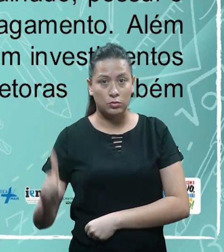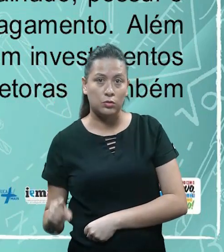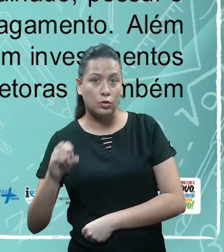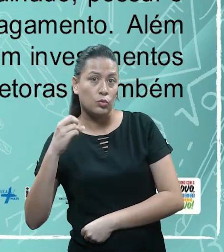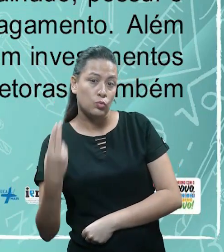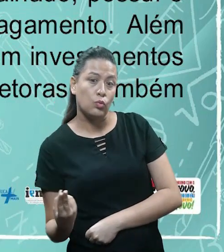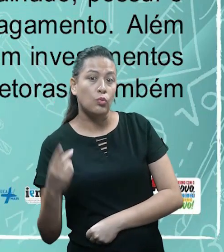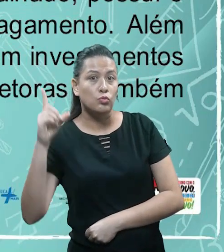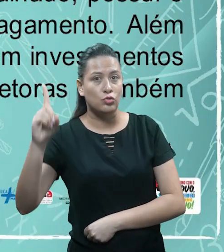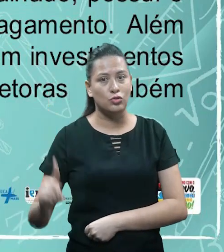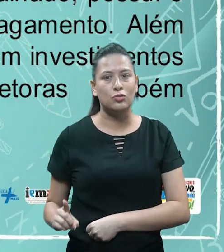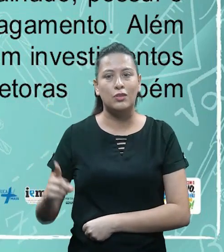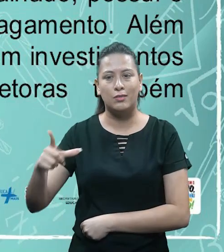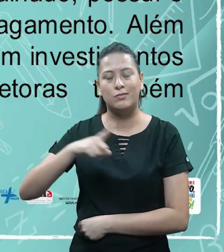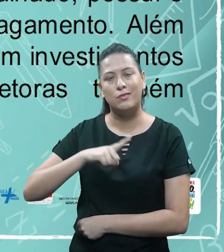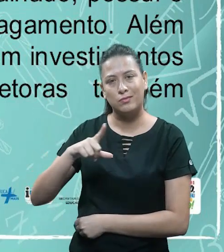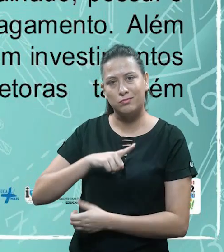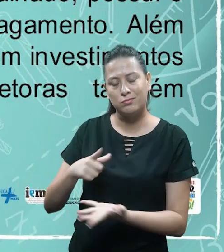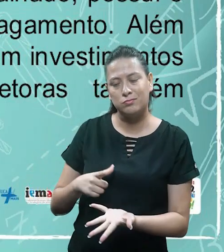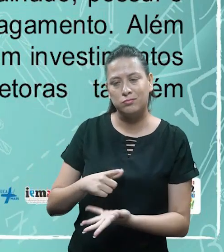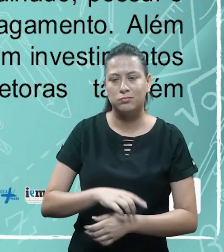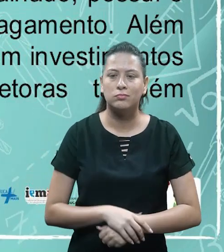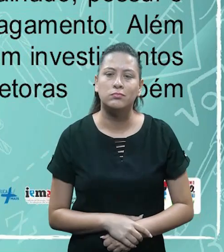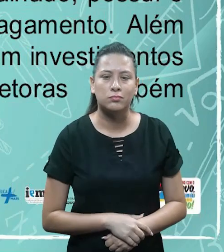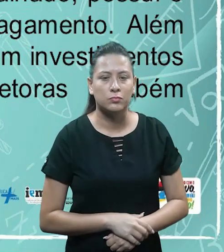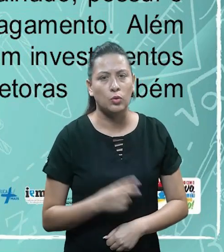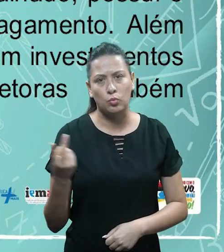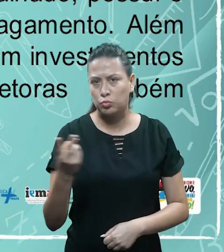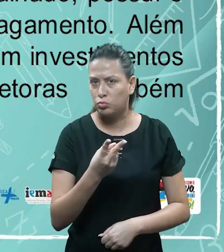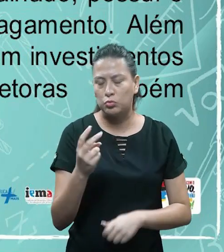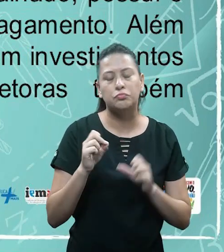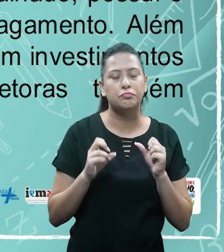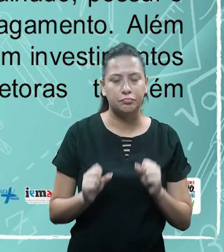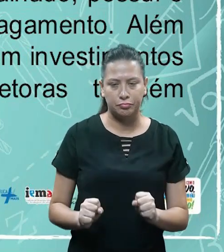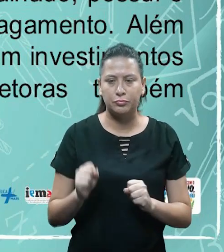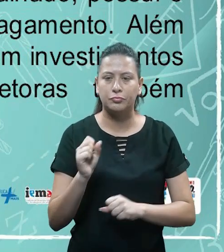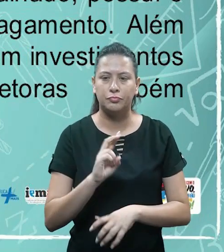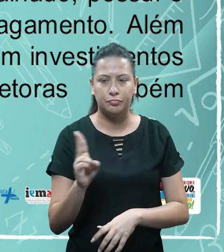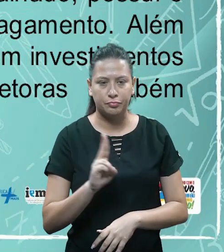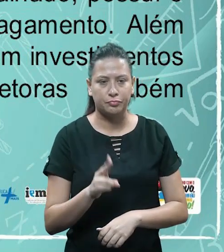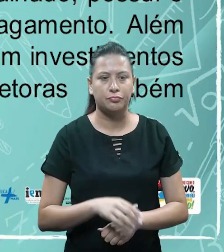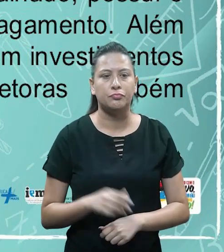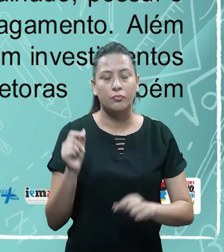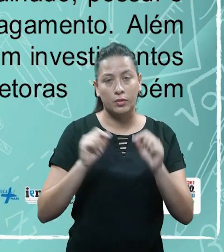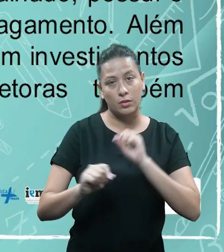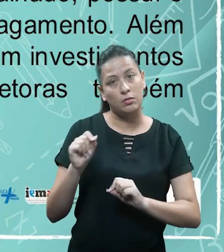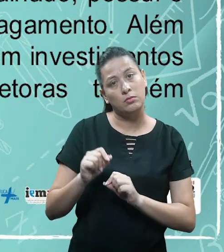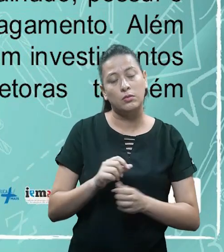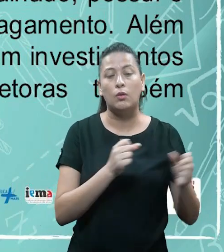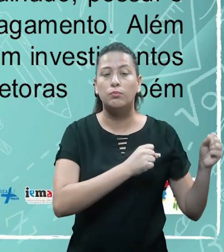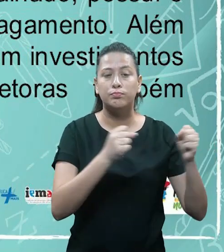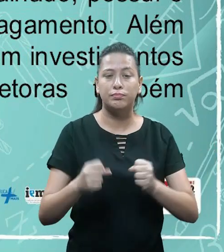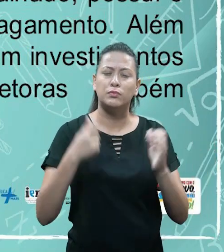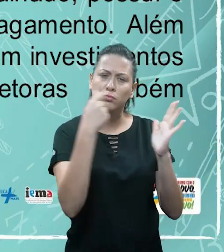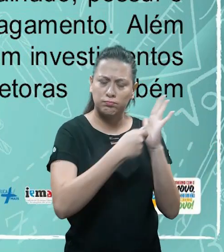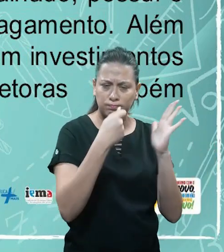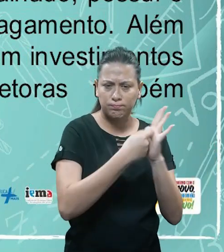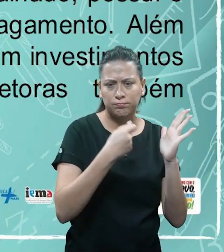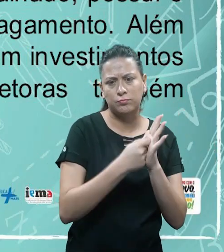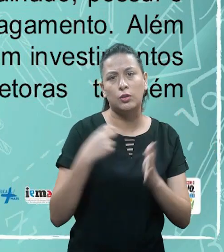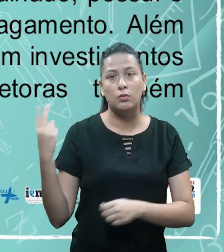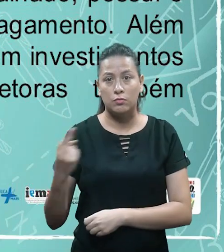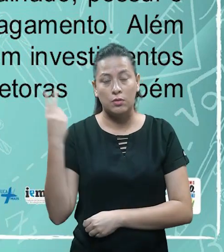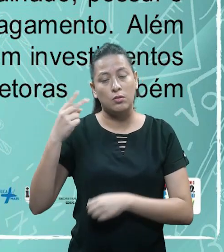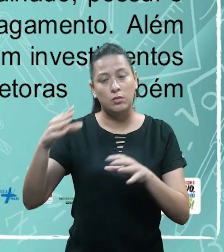direito ou direito a receber, tá? Pode ser chamado os dois termos, sem problema. É o poder de exigir alguma coisa, tá?